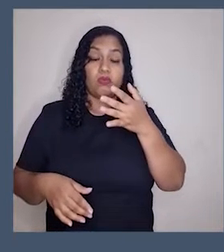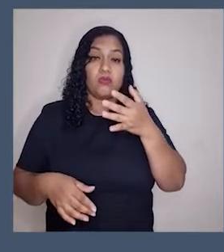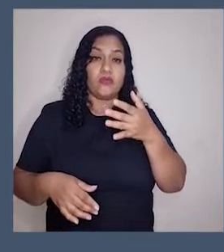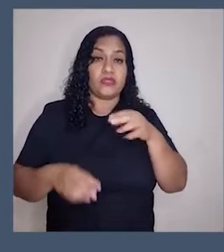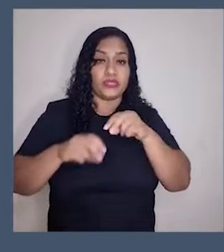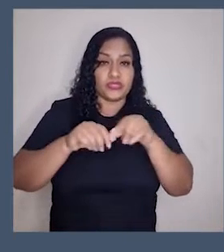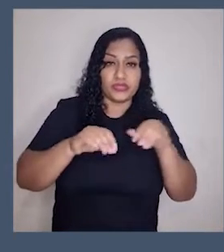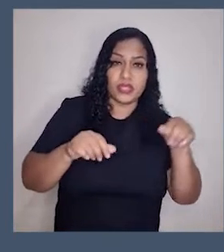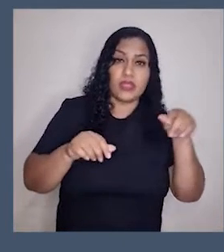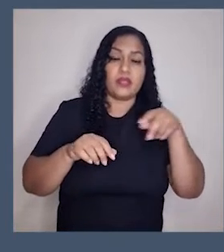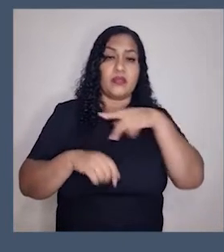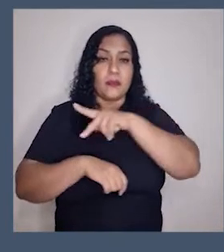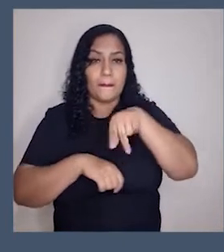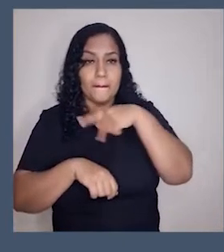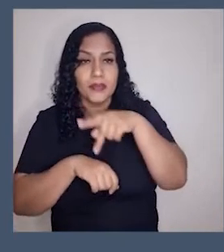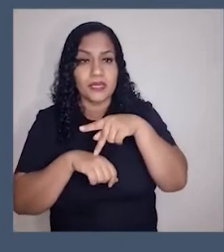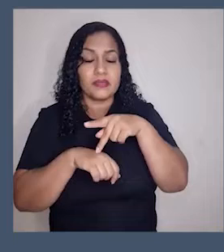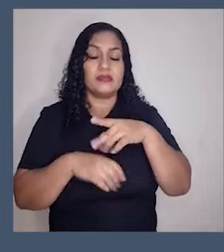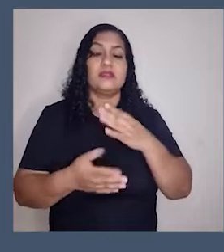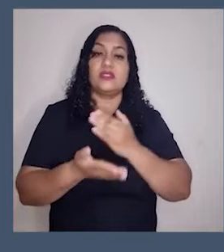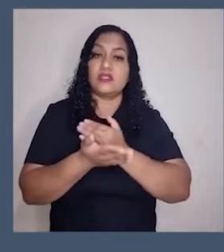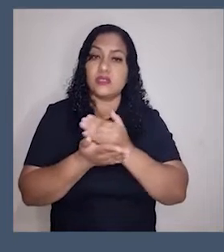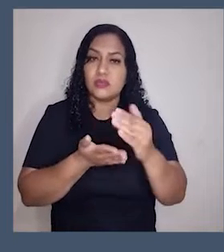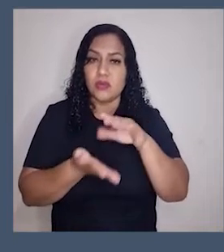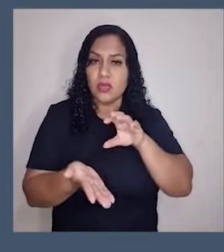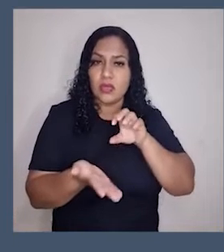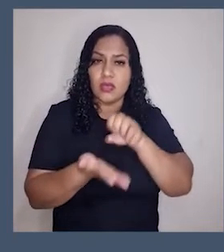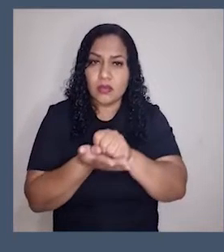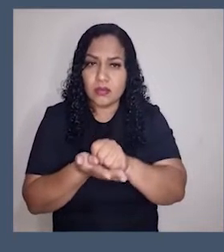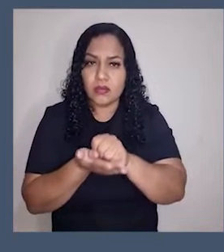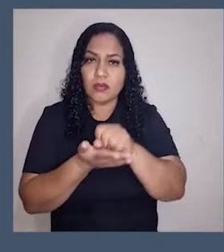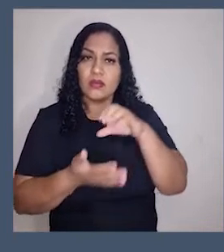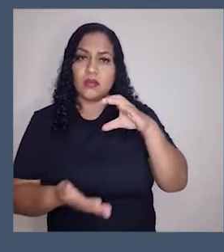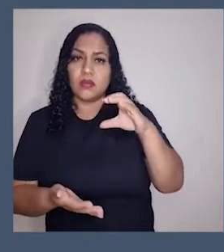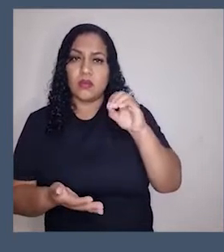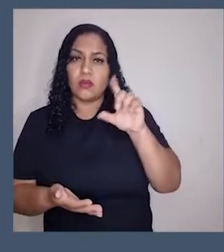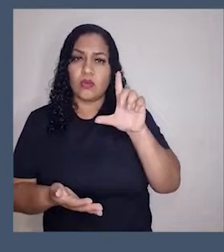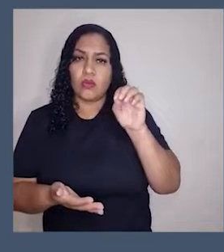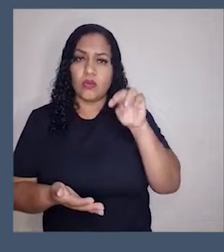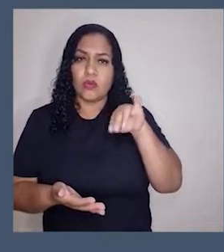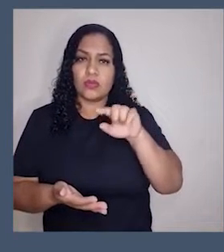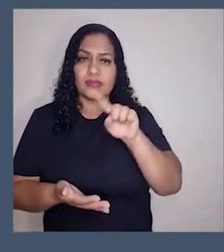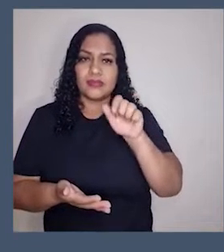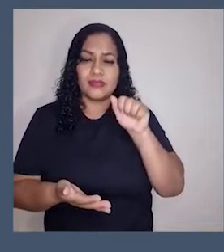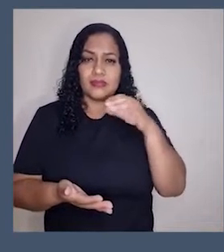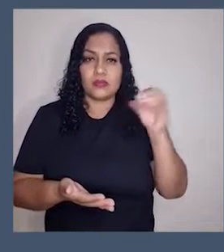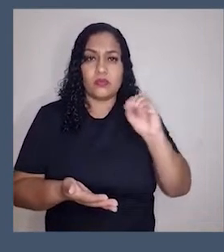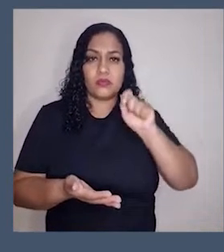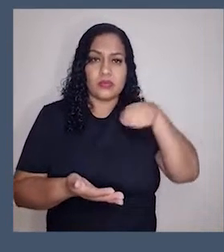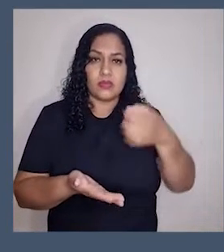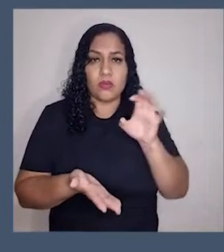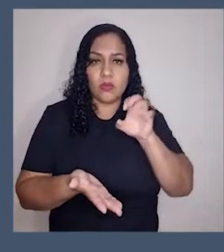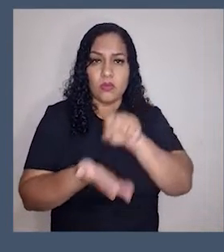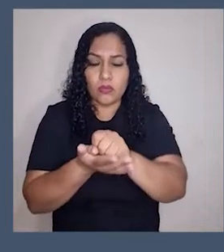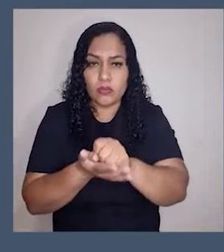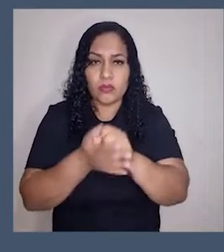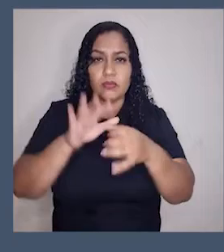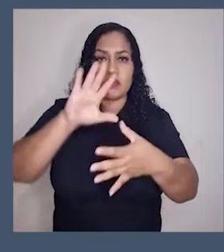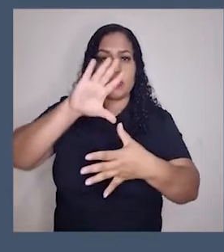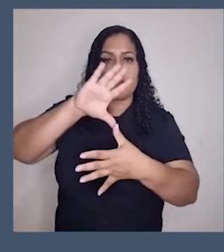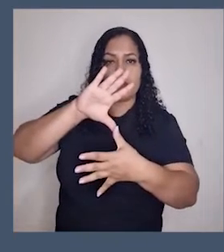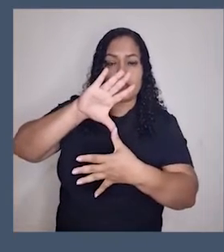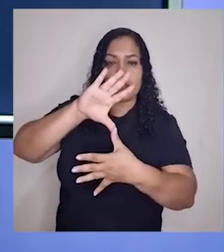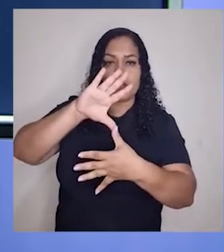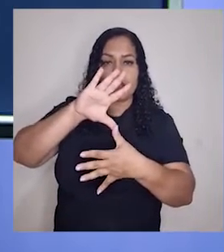processo aí da divisão internacional do trabalho, com a colonização, da onde? Das Américas, da África